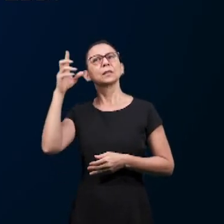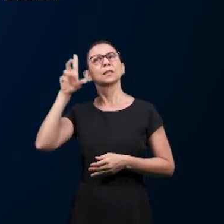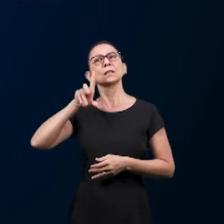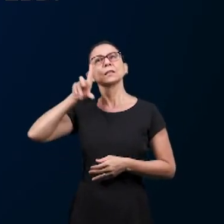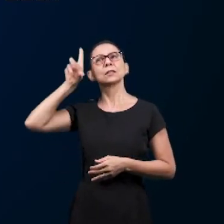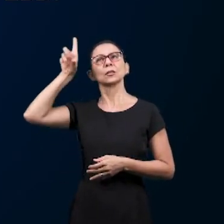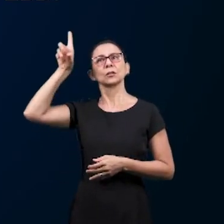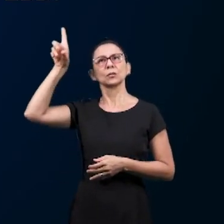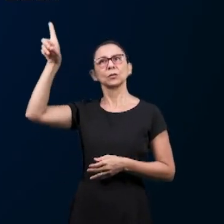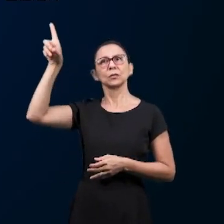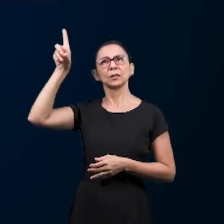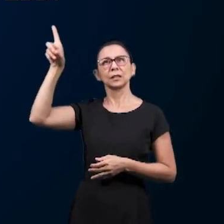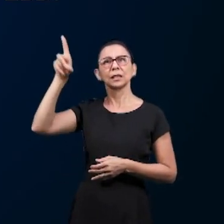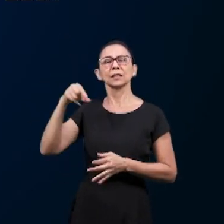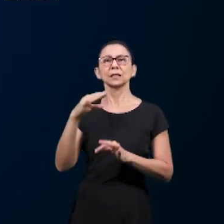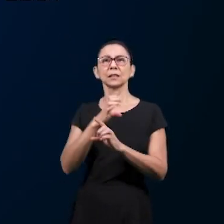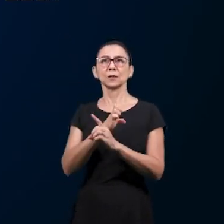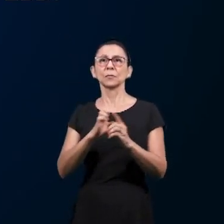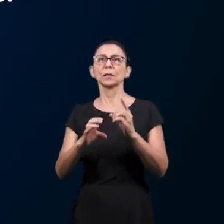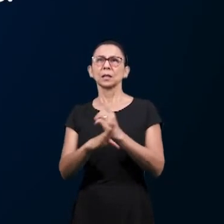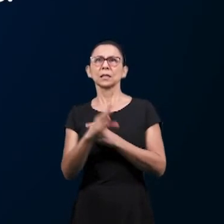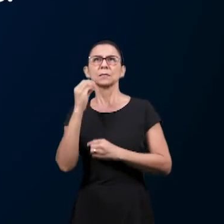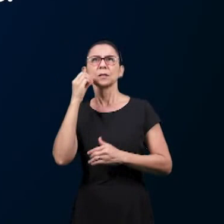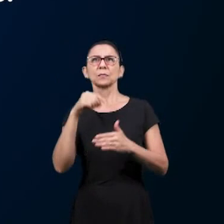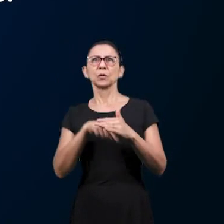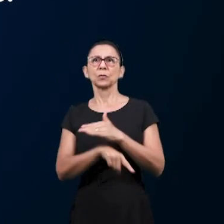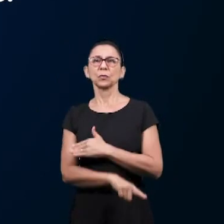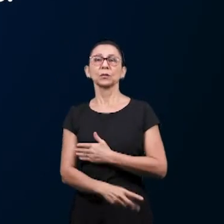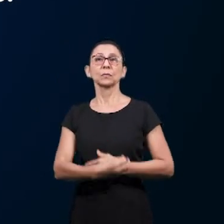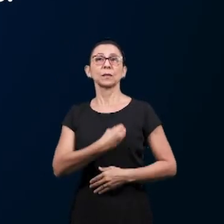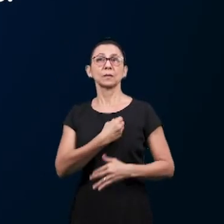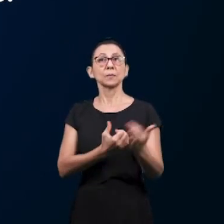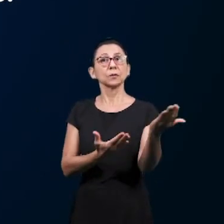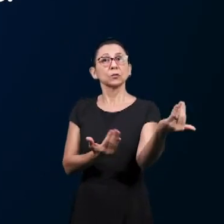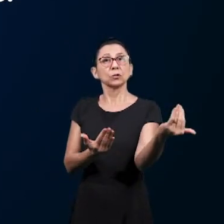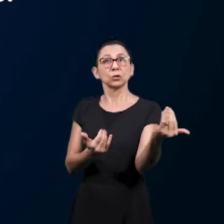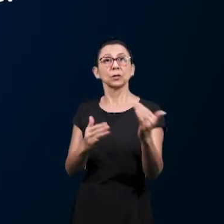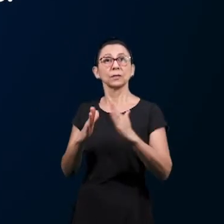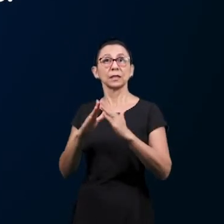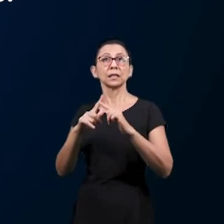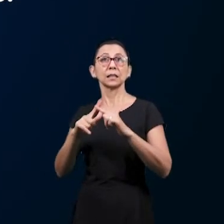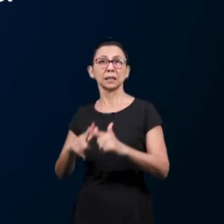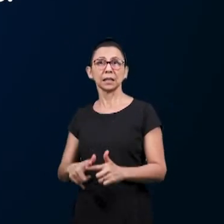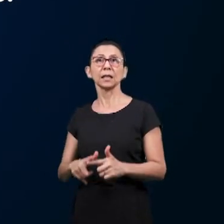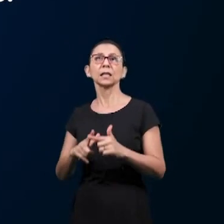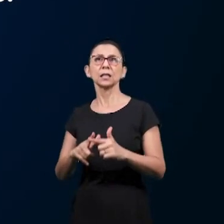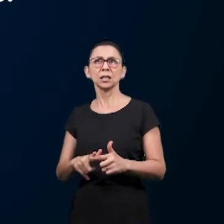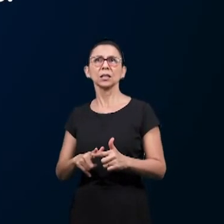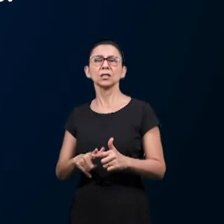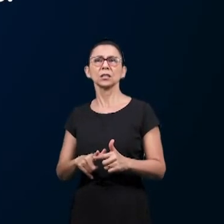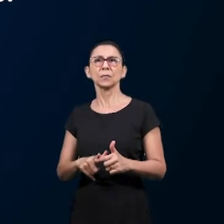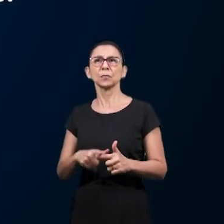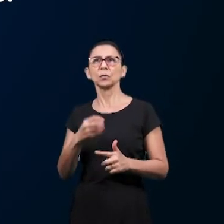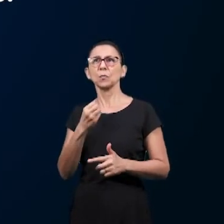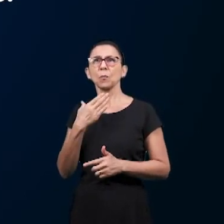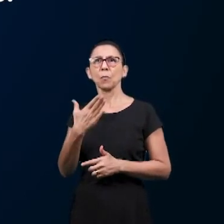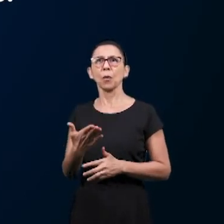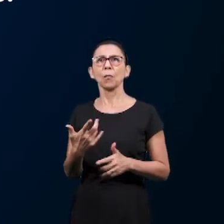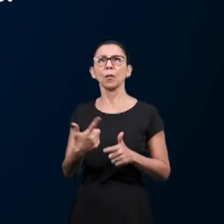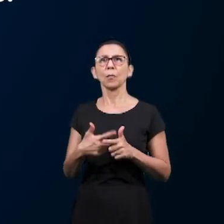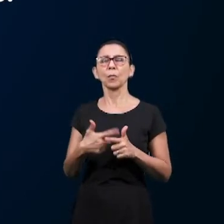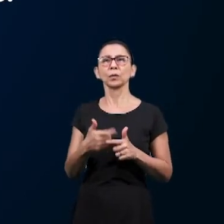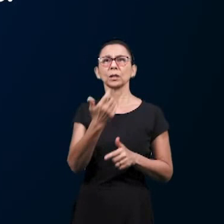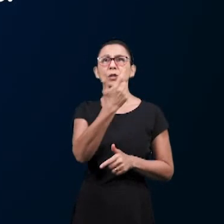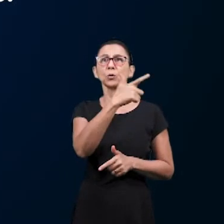que tem sido trazida nos ensinos da EBD. A participação dos jovens da minha Igreja deve ser muito idêntica aos